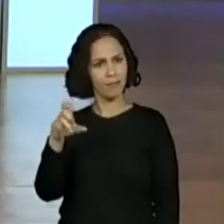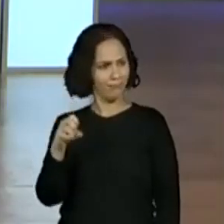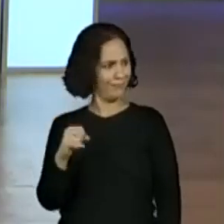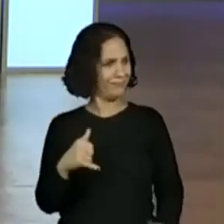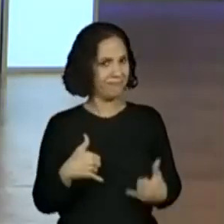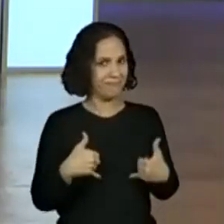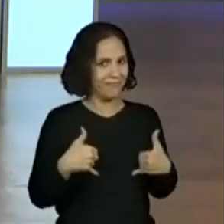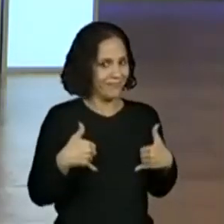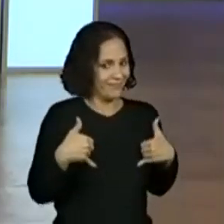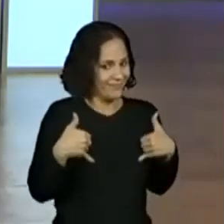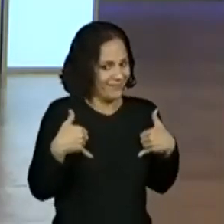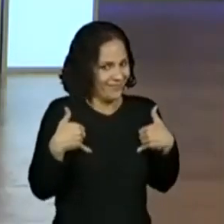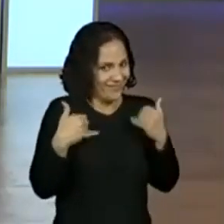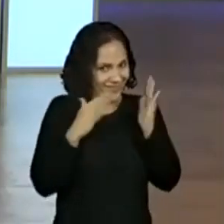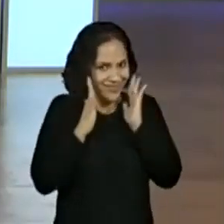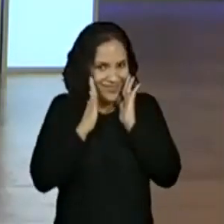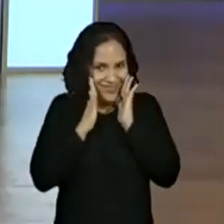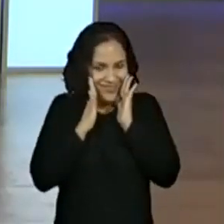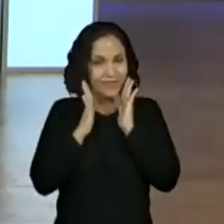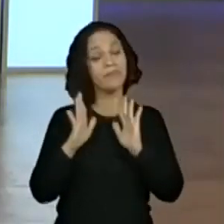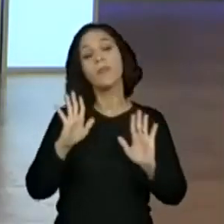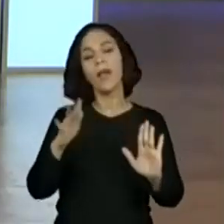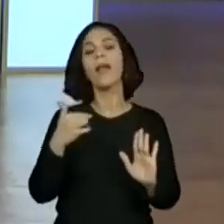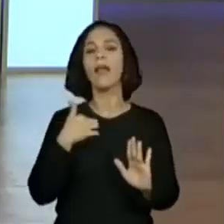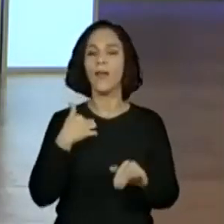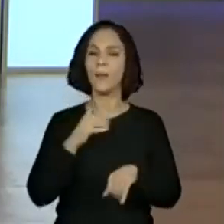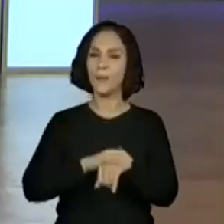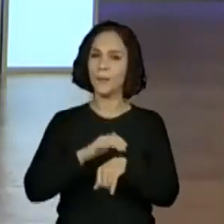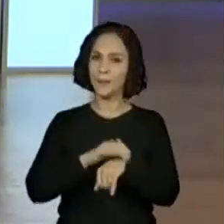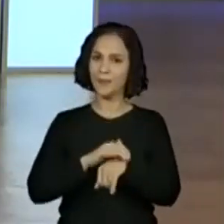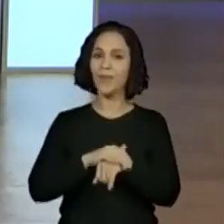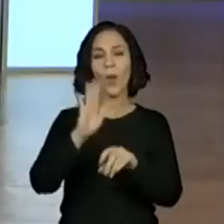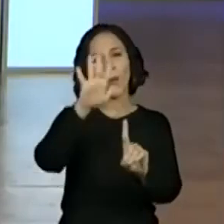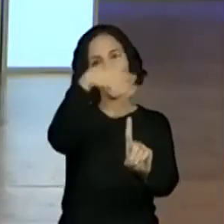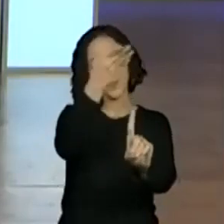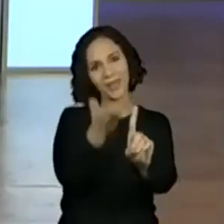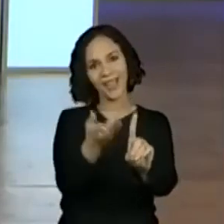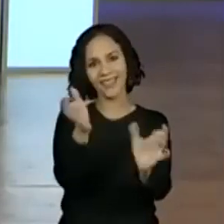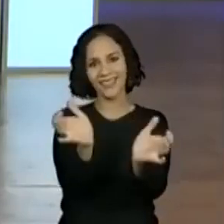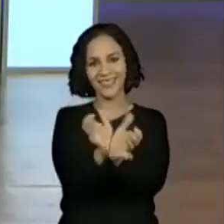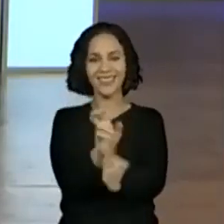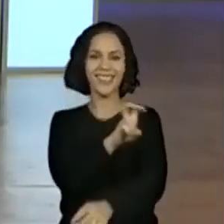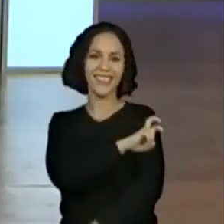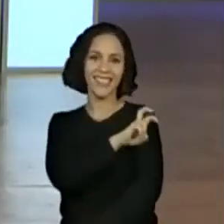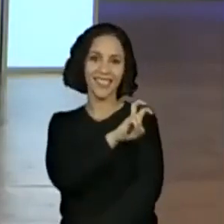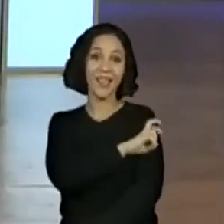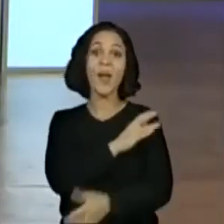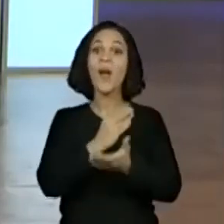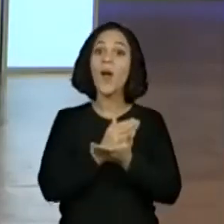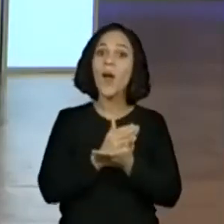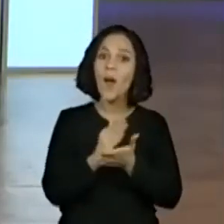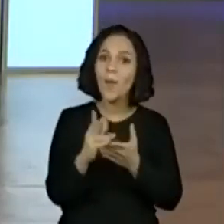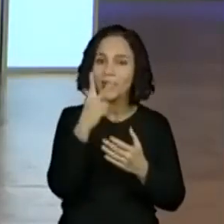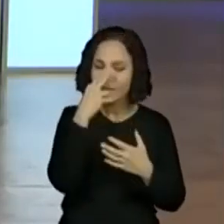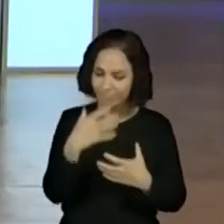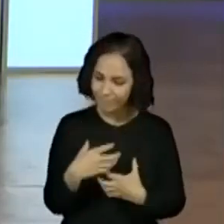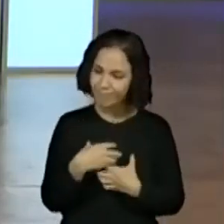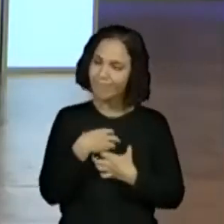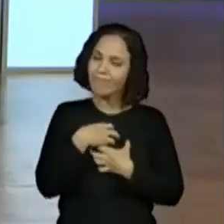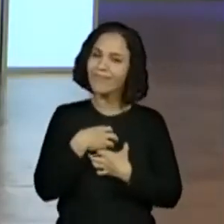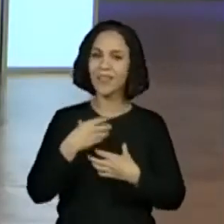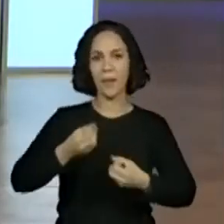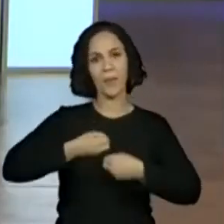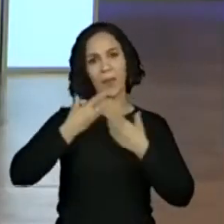Gente, essa foi uma autoria minha, em homenagem à galerinha do quinto ano, para a gente começar essa inspiração sobre